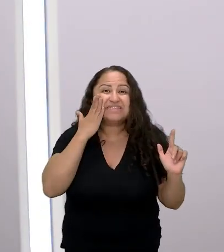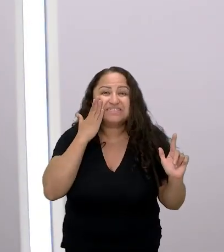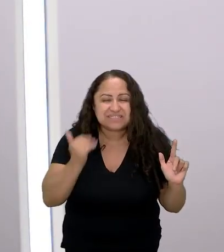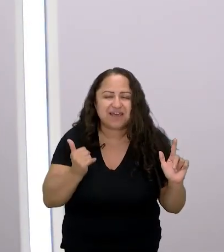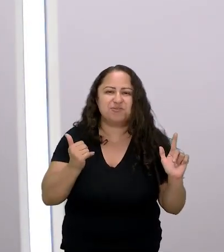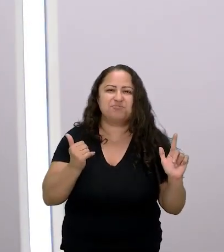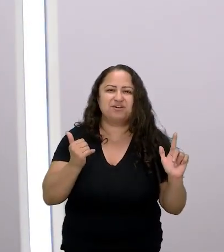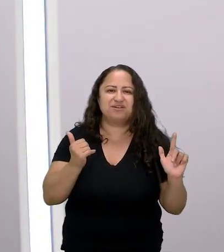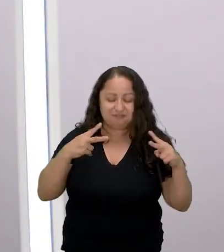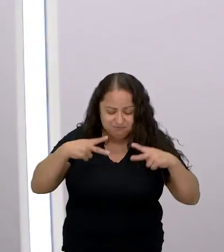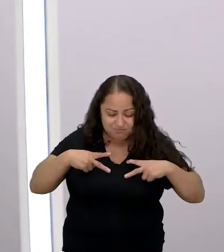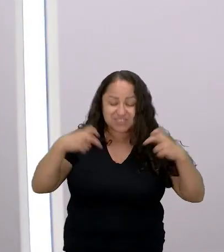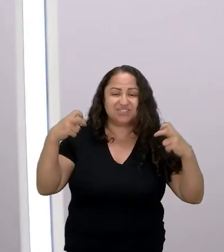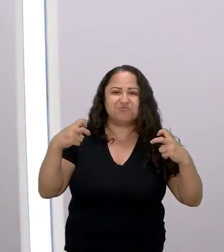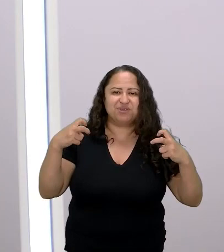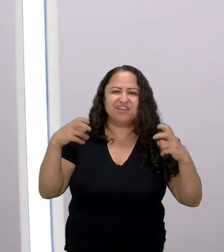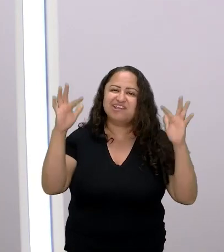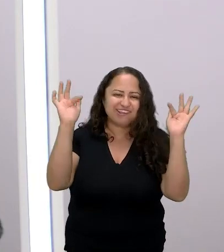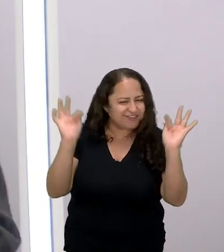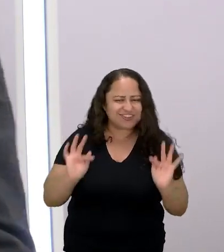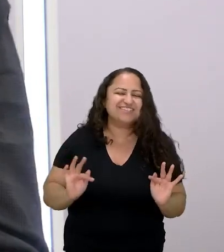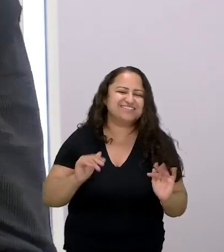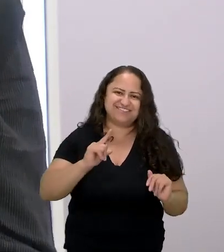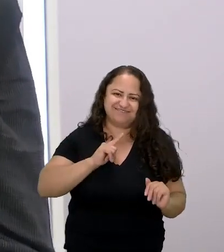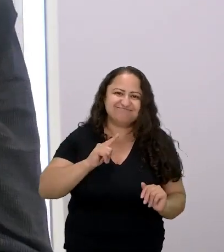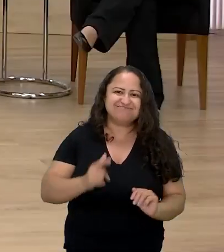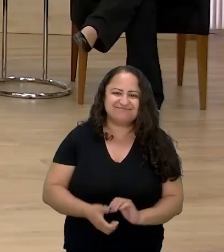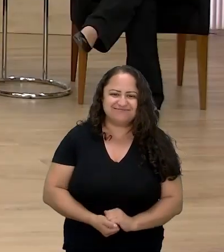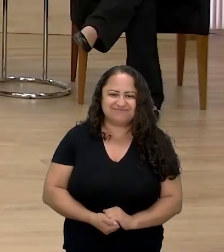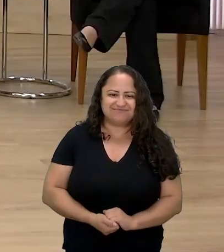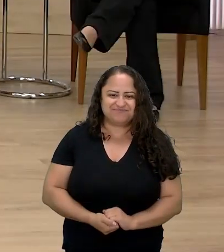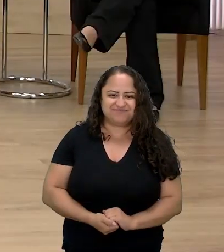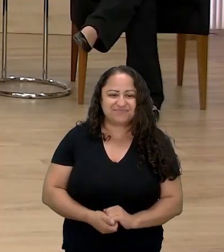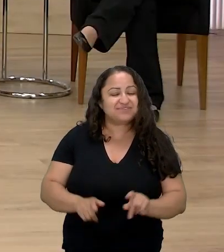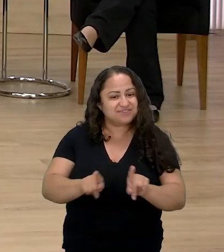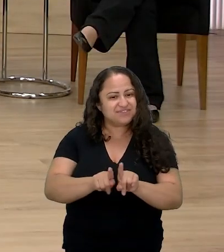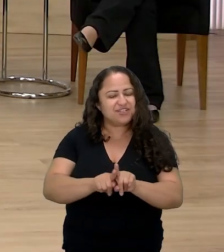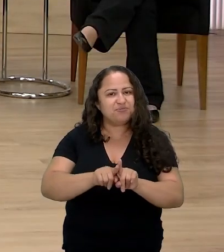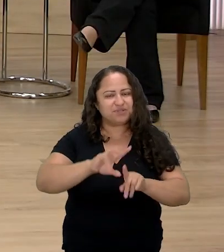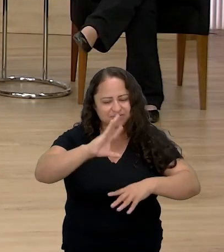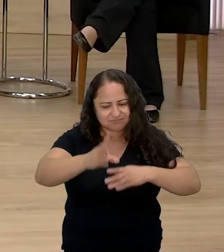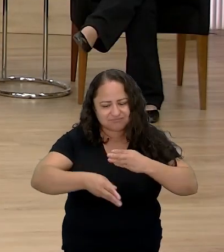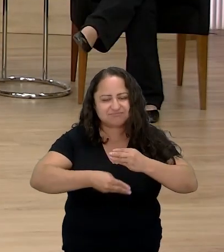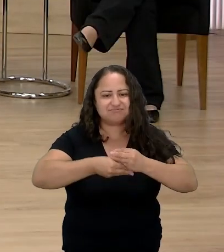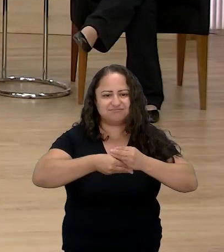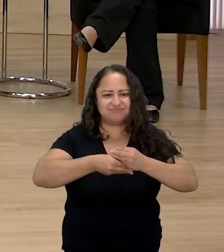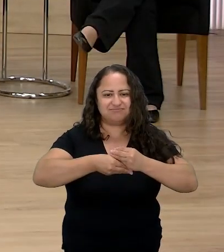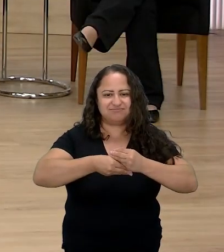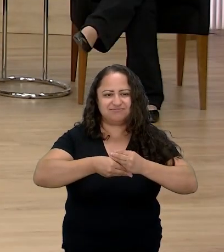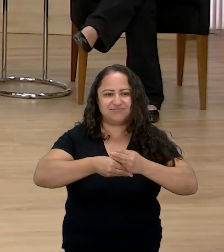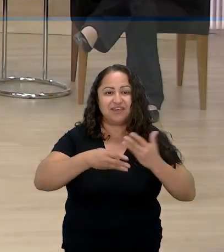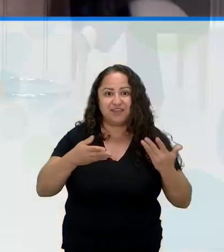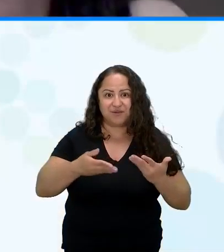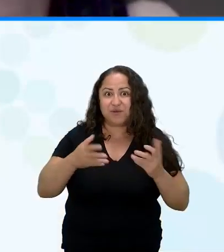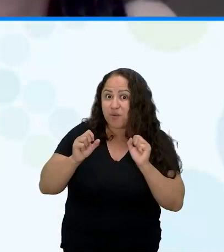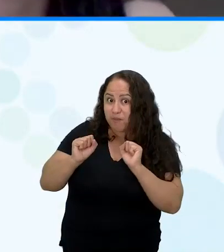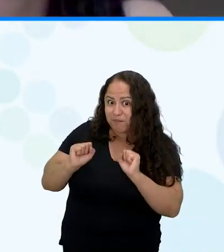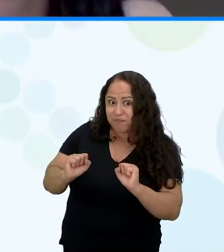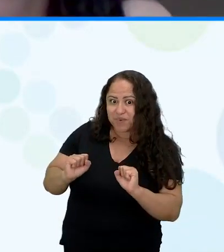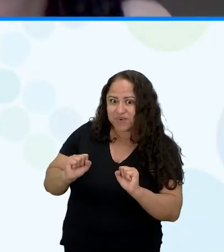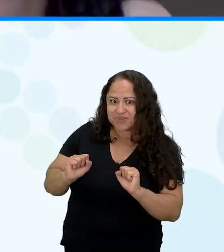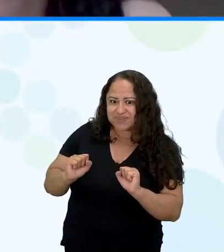felizes, né? Acho que é muito importante isso. Eu queria aproveitar para complementar, fazer uma colocação, eu não posso?